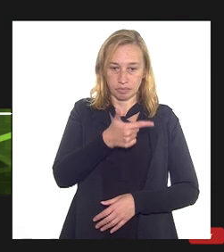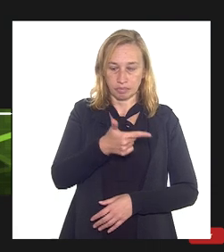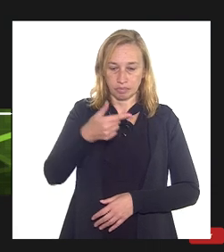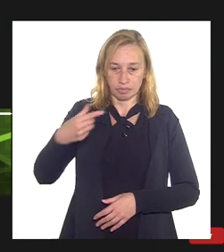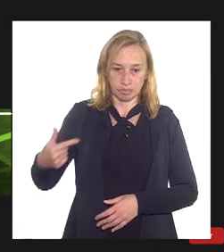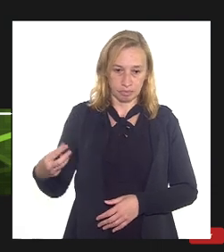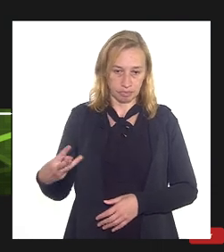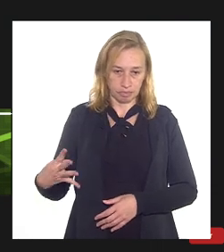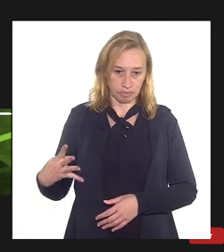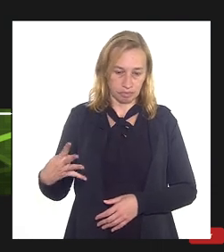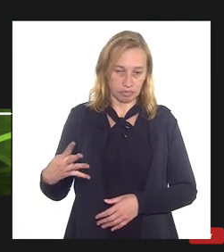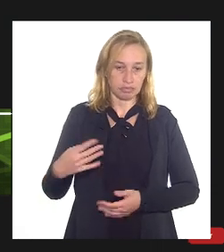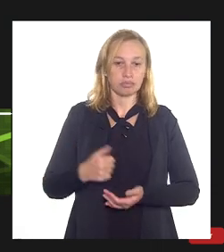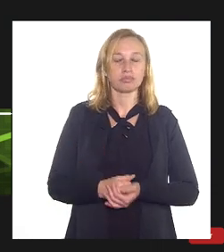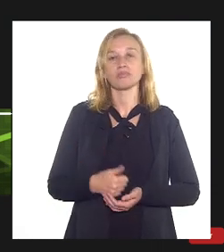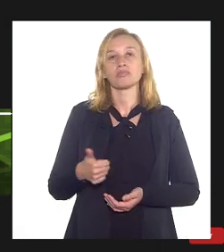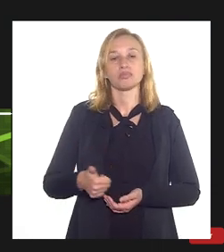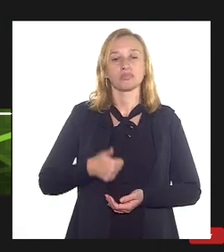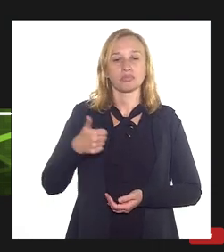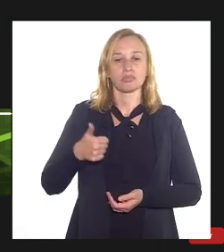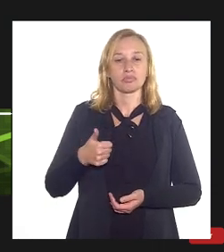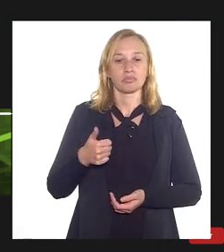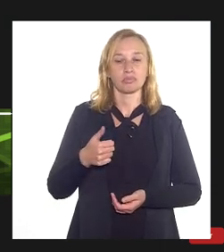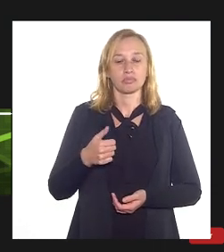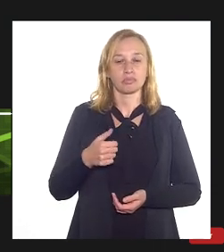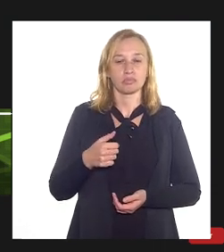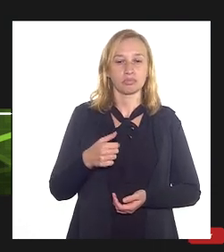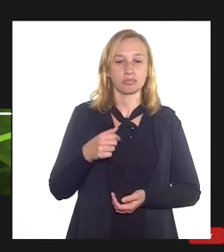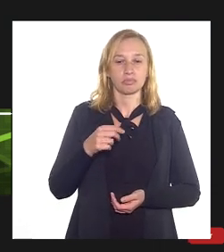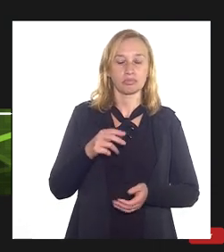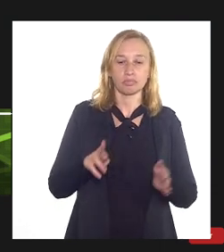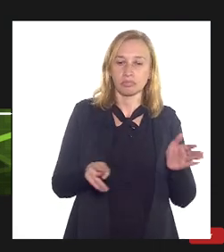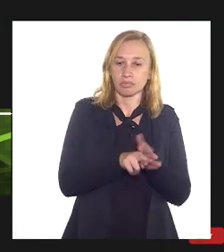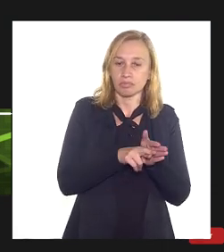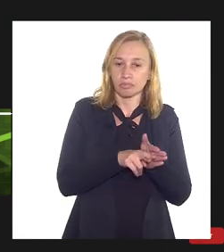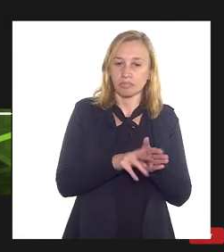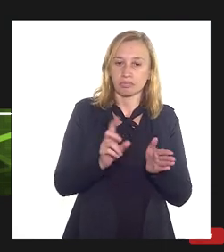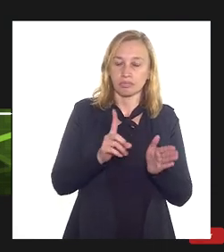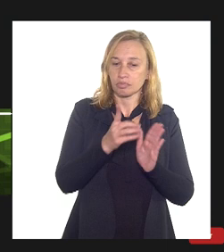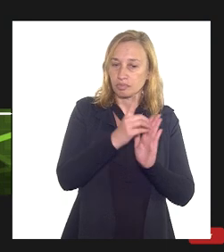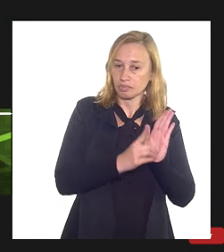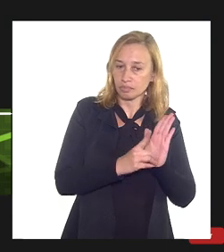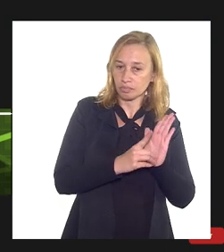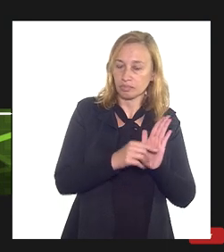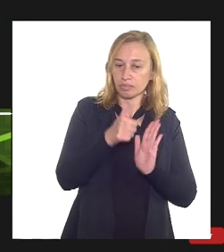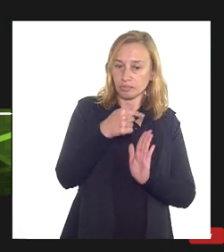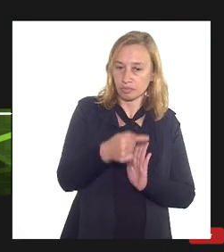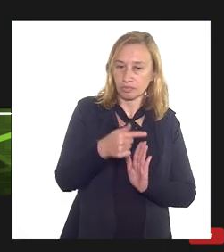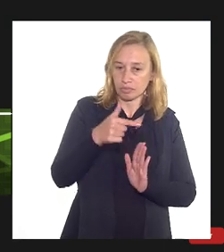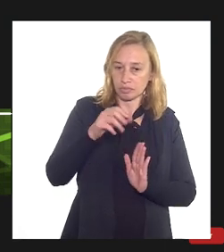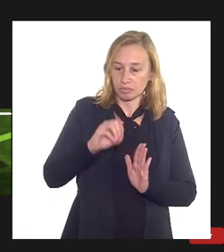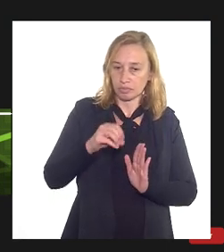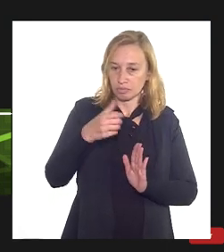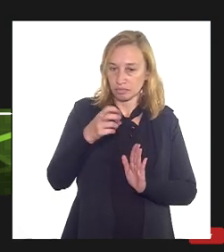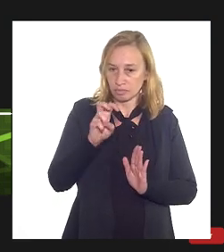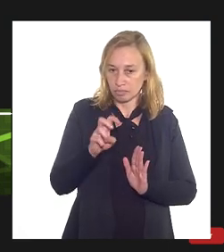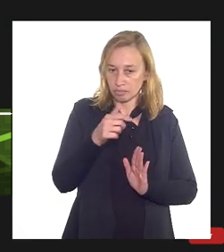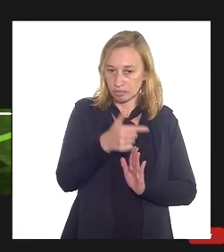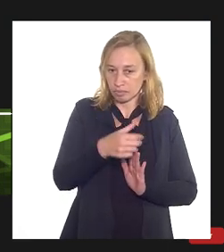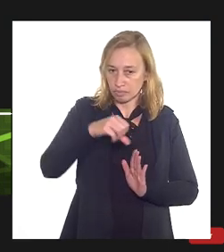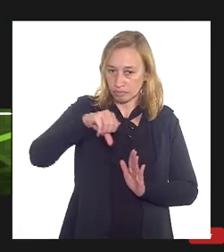salvo melhor juízo nem a referida resolução nem o decreto 2705 de 98